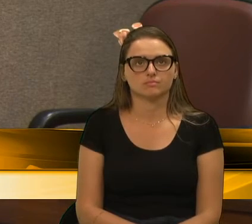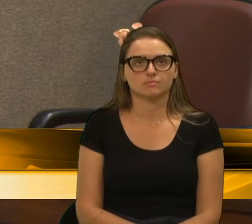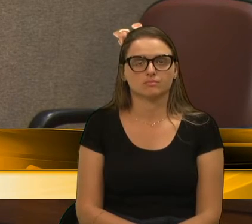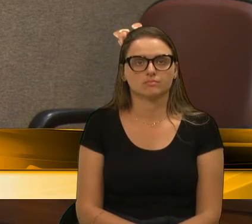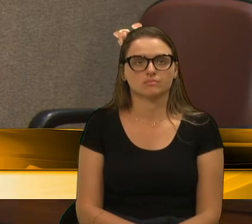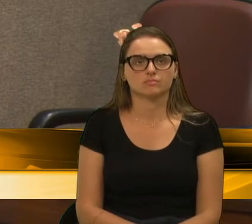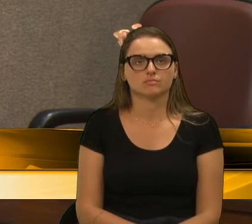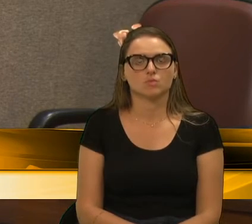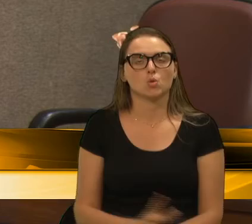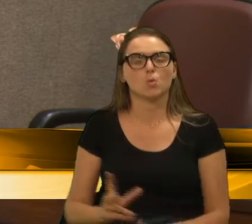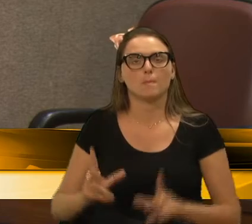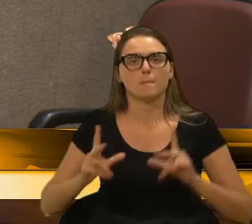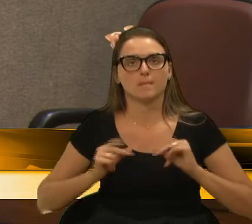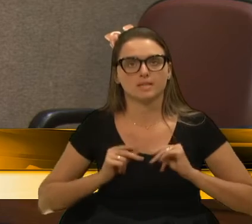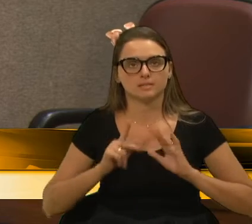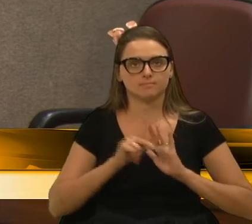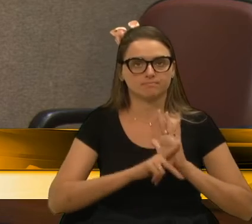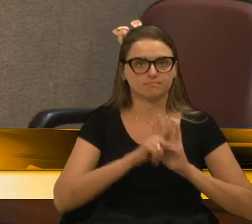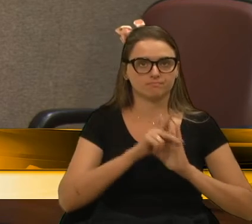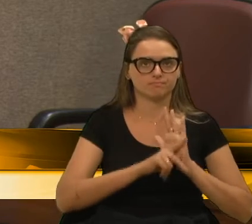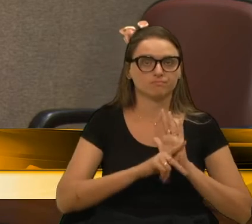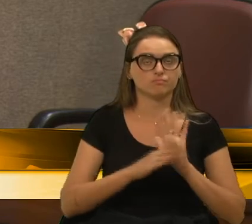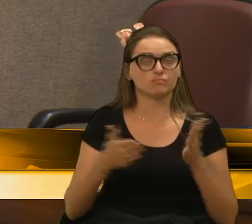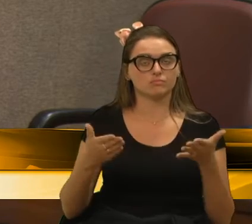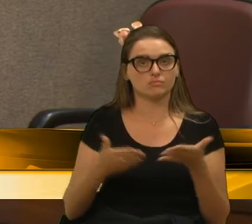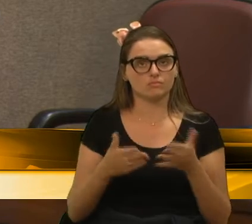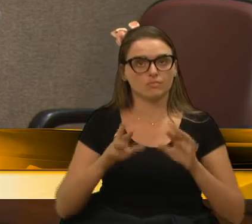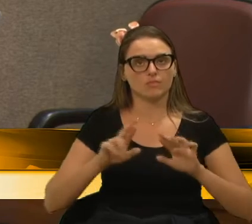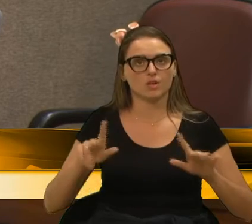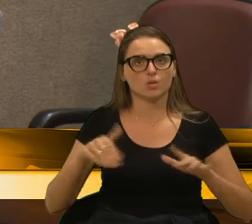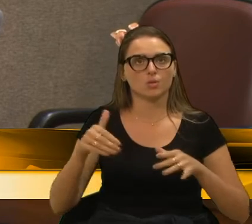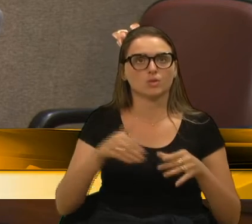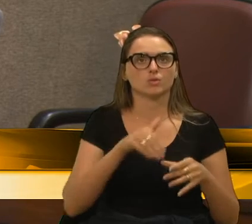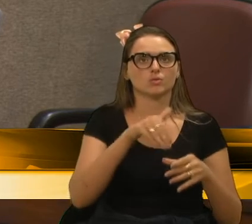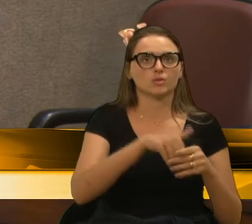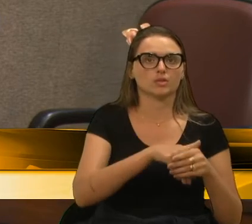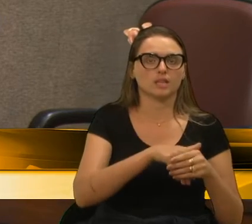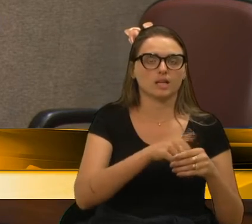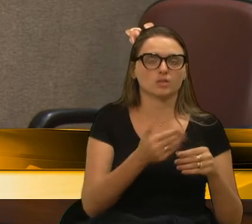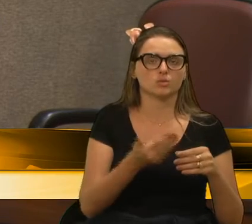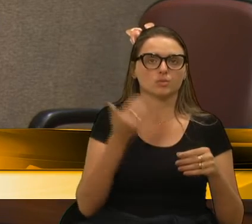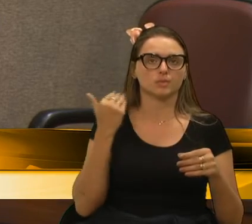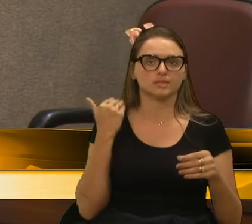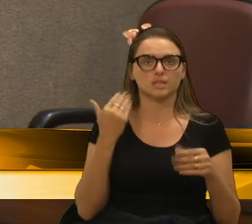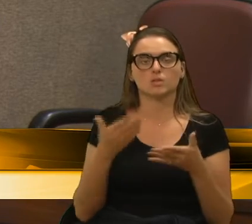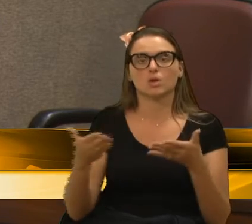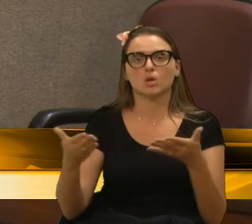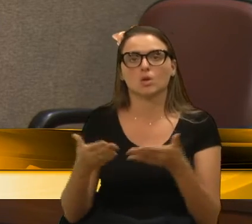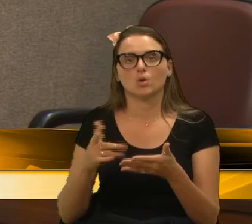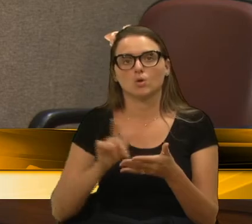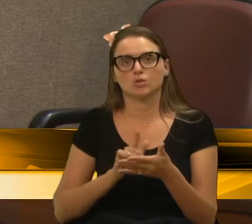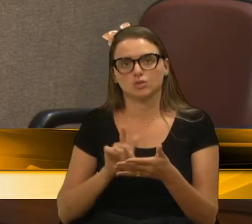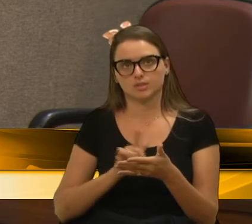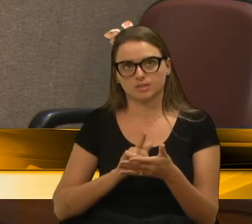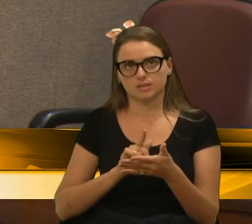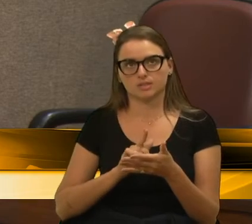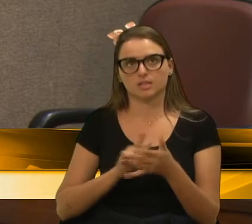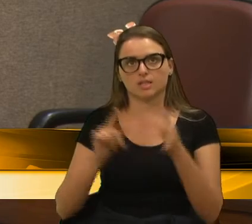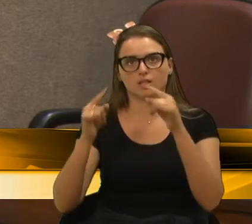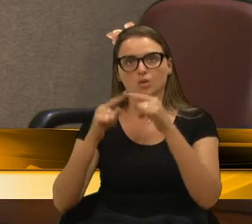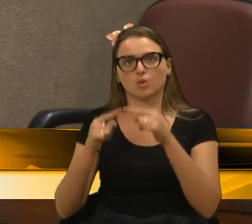ao mérito, hoje, diferente de quando foi votado na outra ocasião, hoje já tem pacificação do